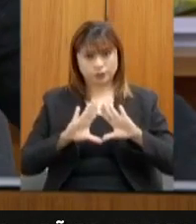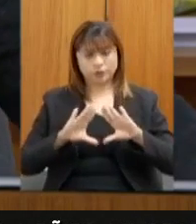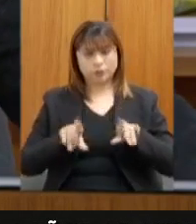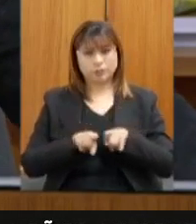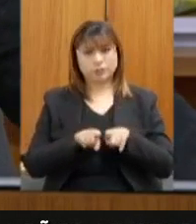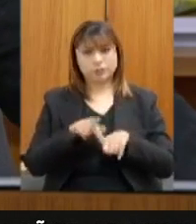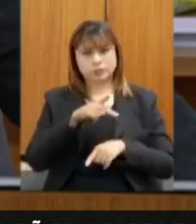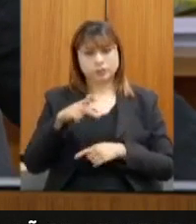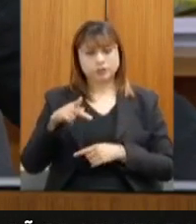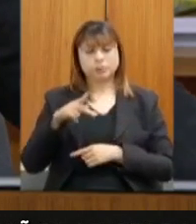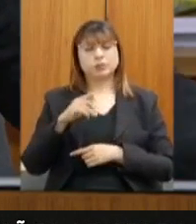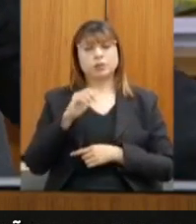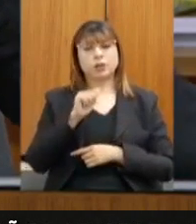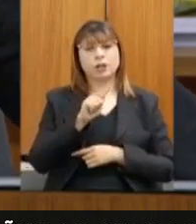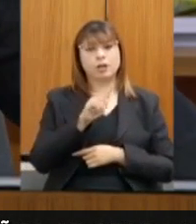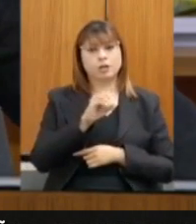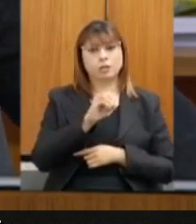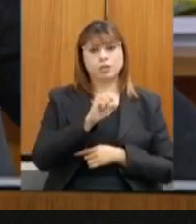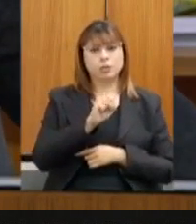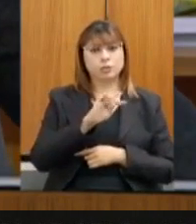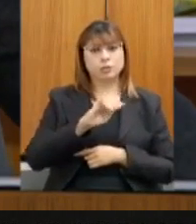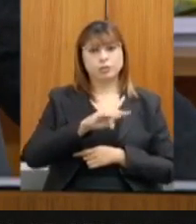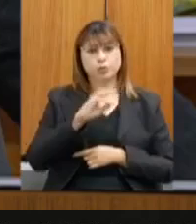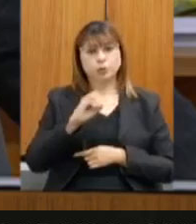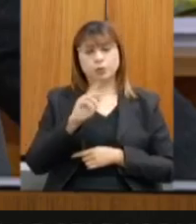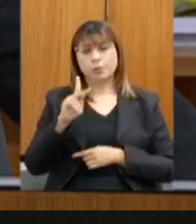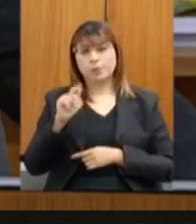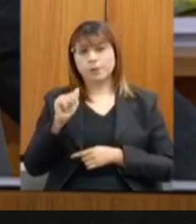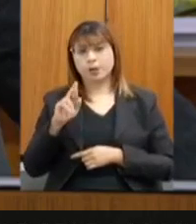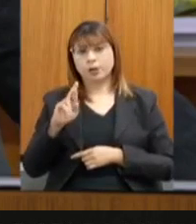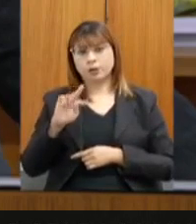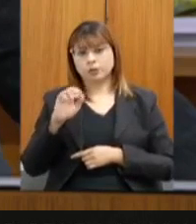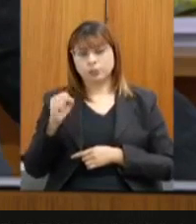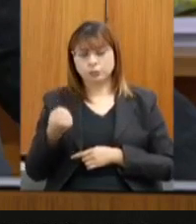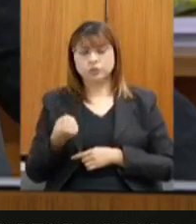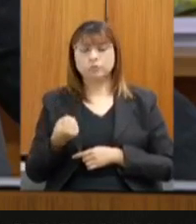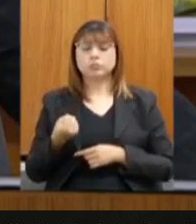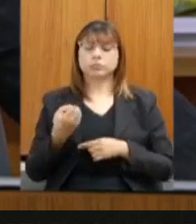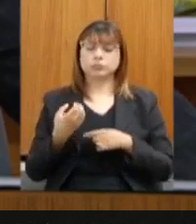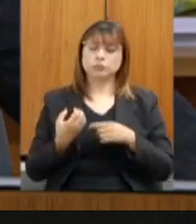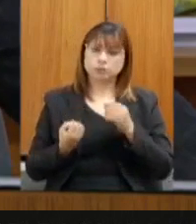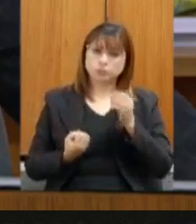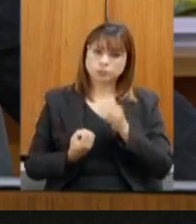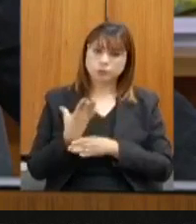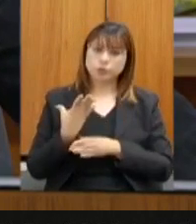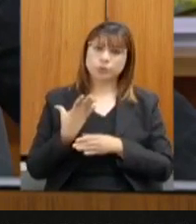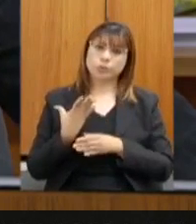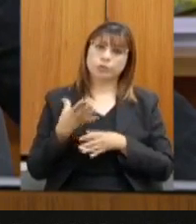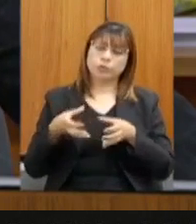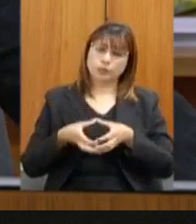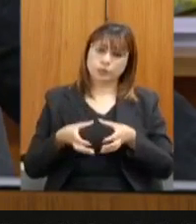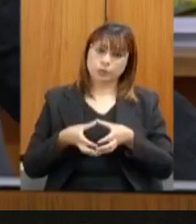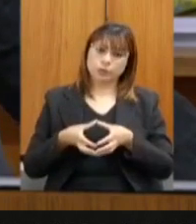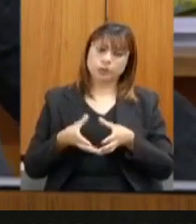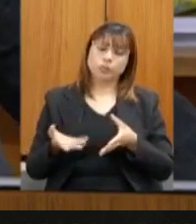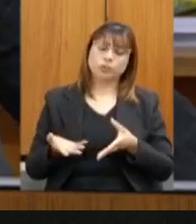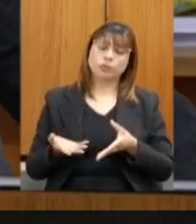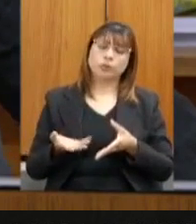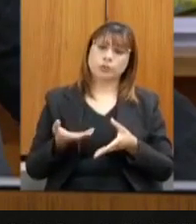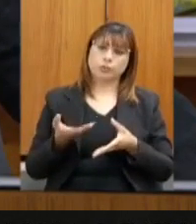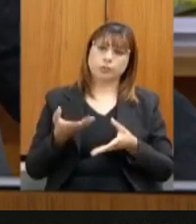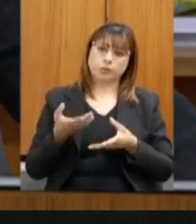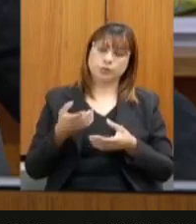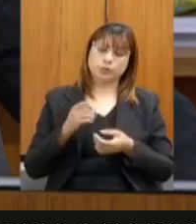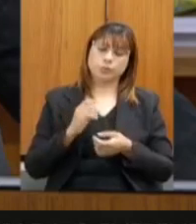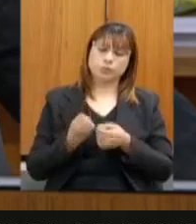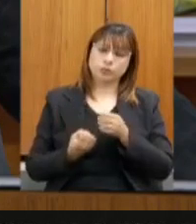Augustin Patrus, que criou essa Comissão Extraordinária das Energias Renováveis e dos Recursos Hídricos, nós temos